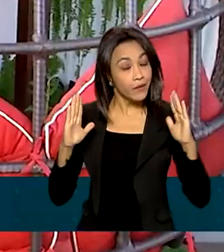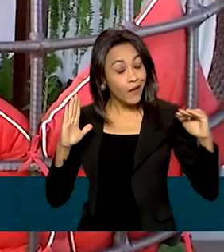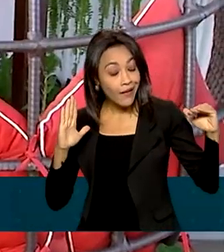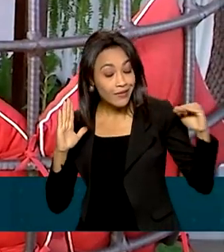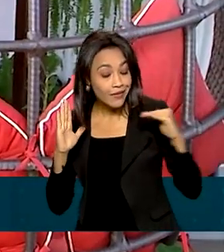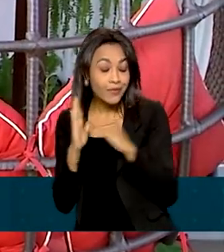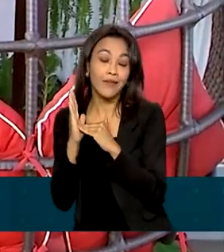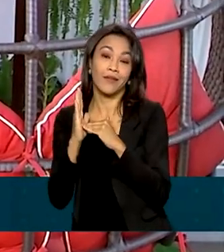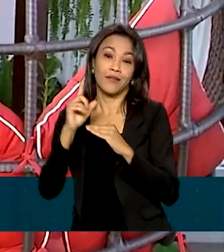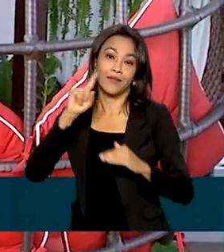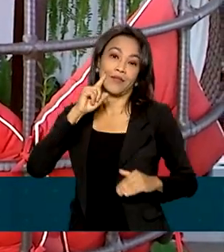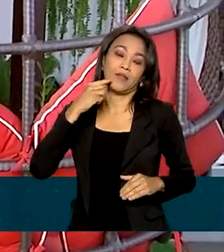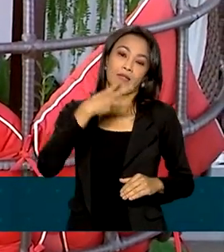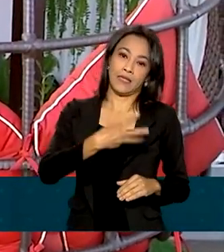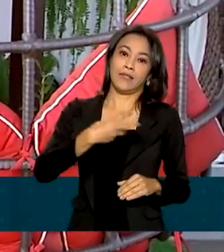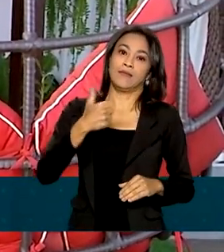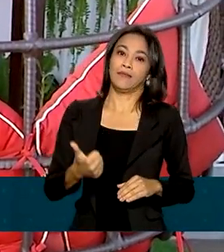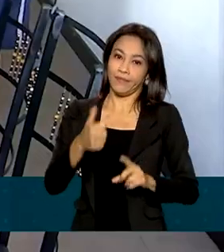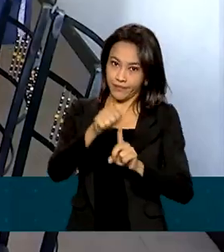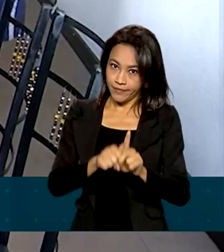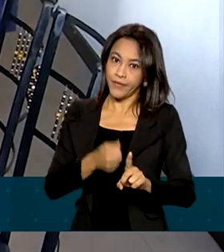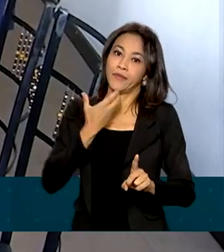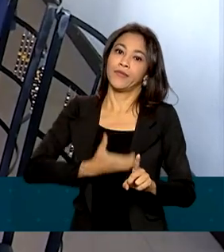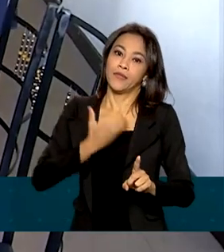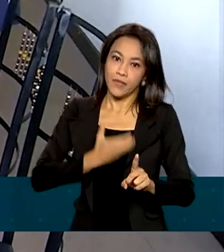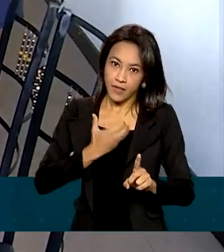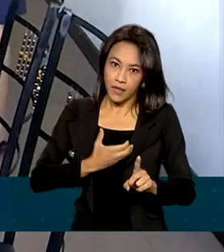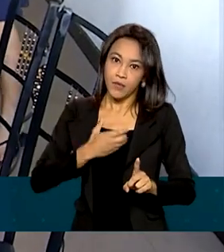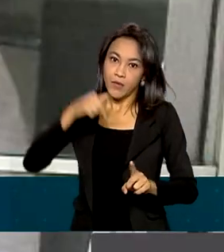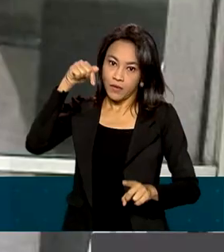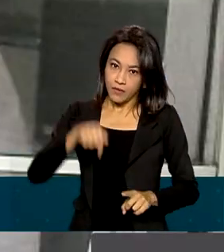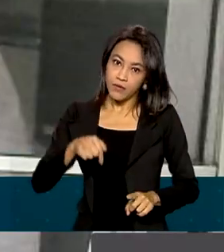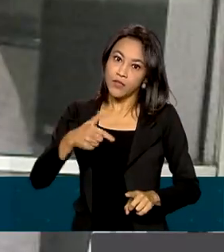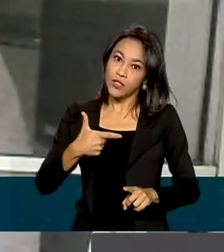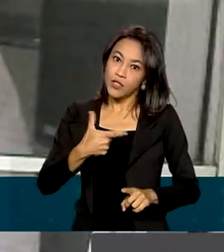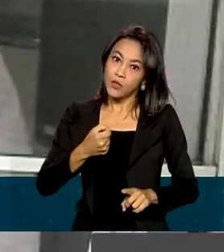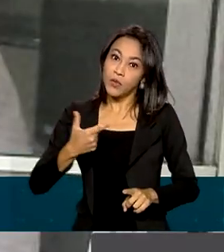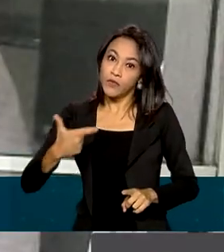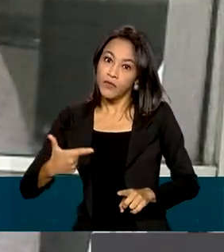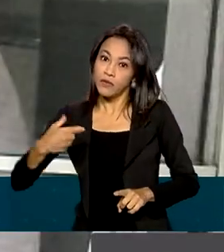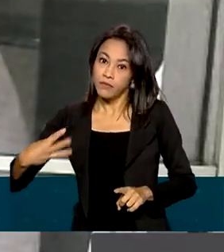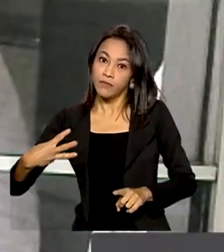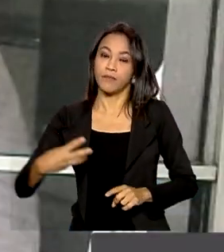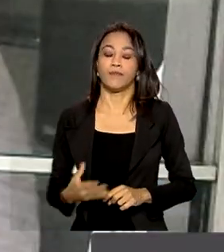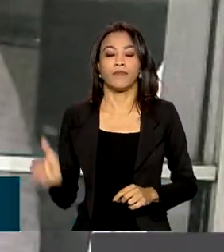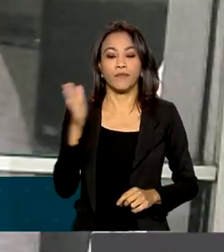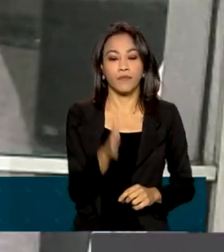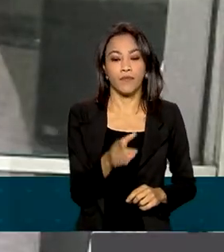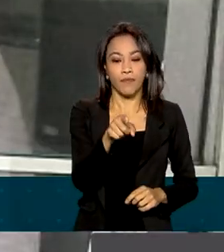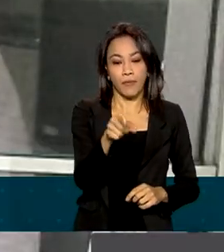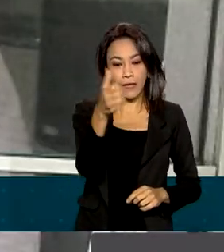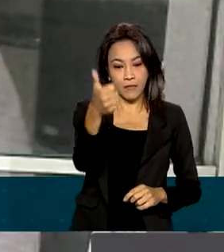agora é 31 de dezembro de 2023. Ela abrange a questão de